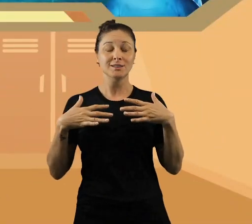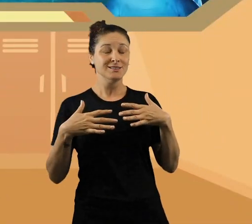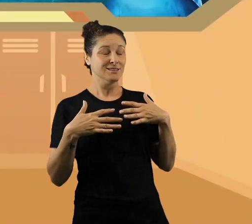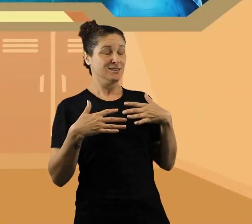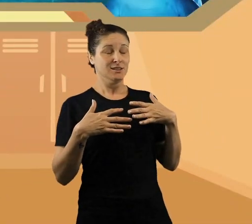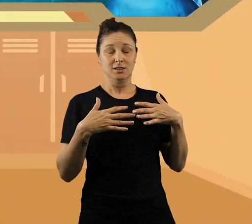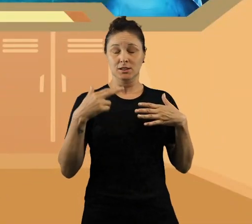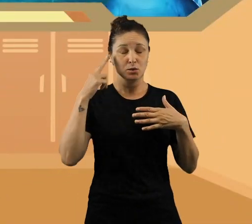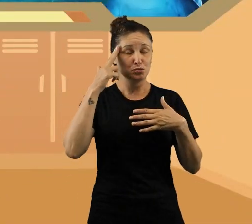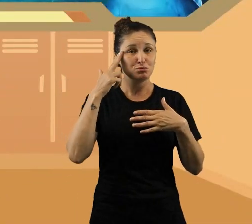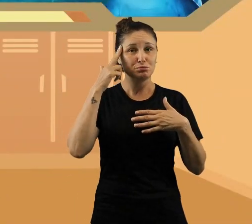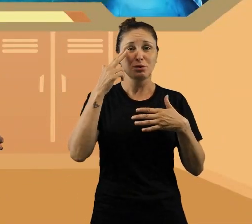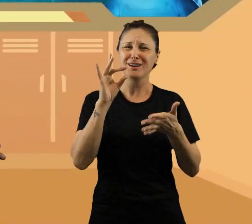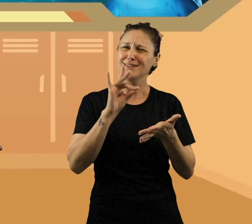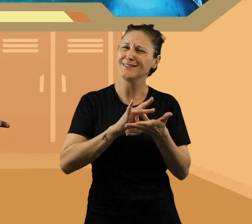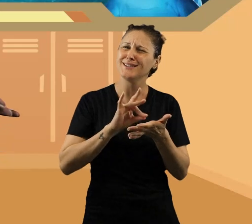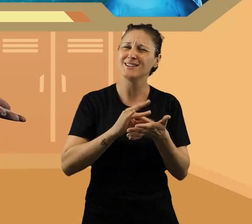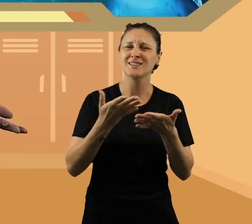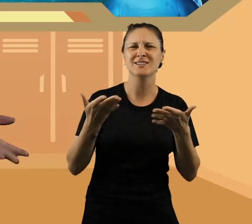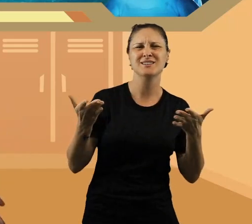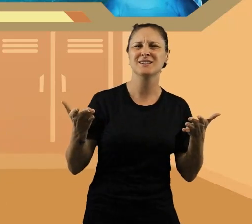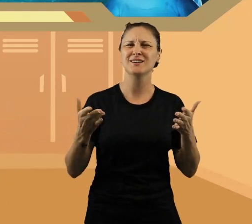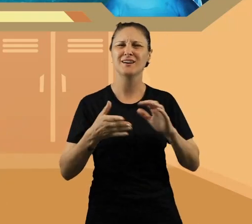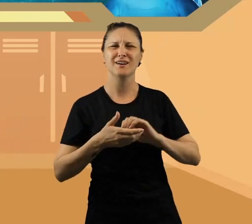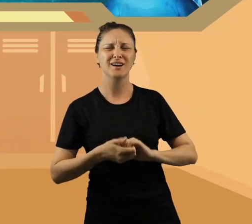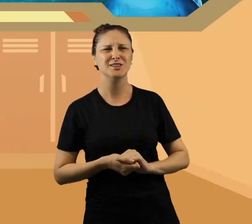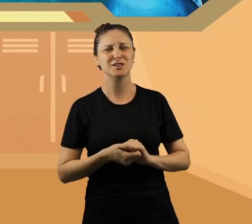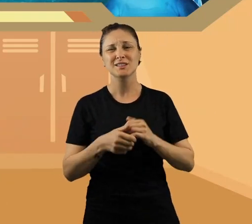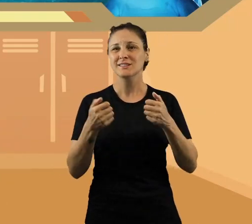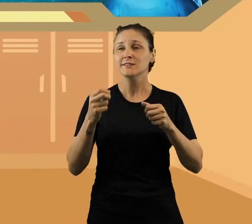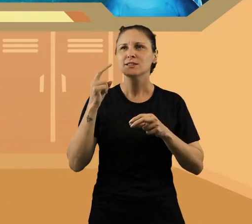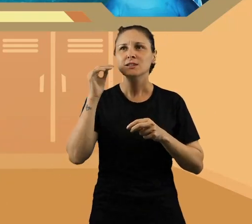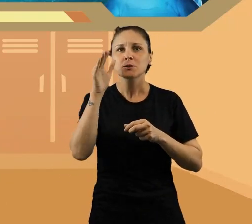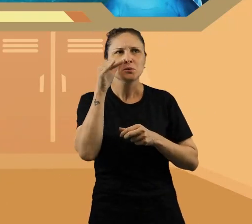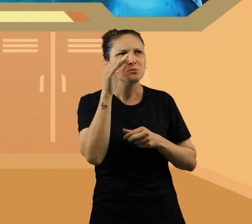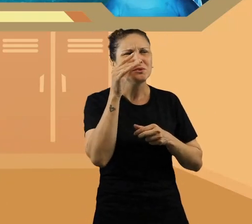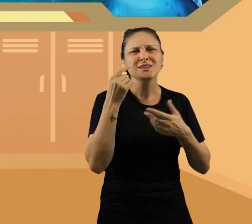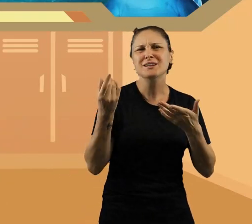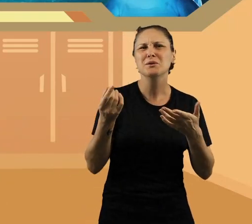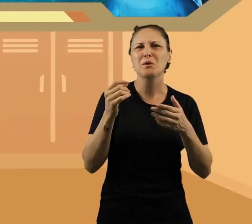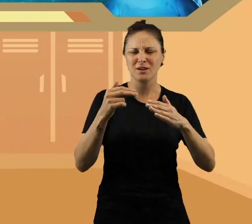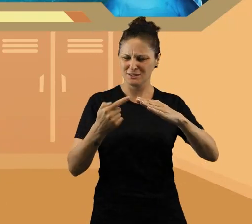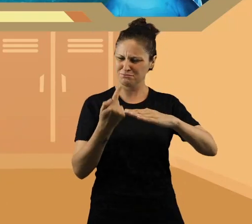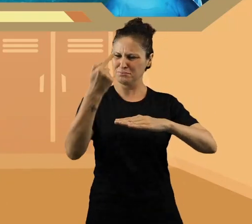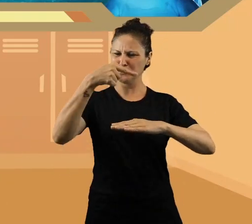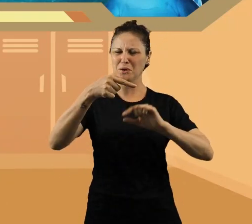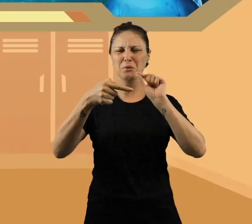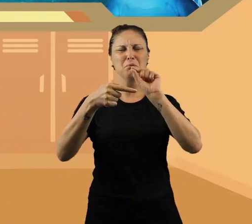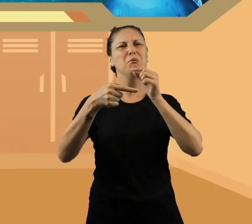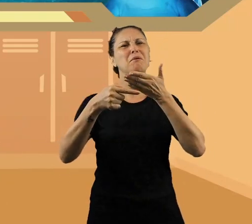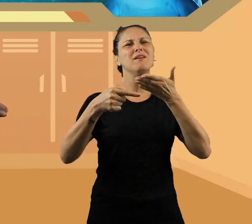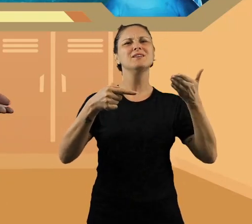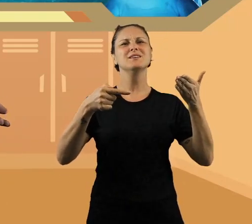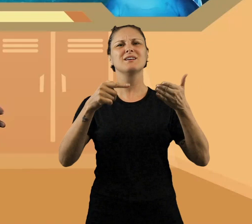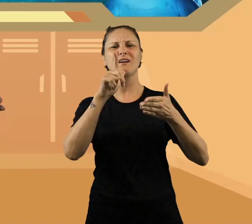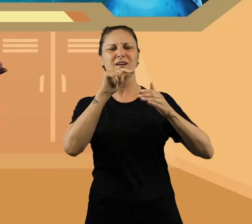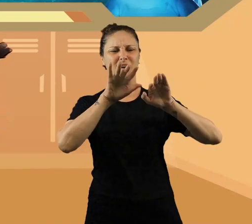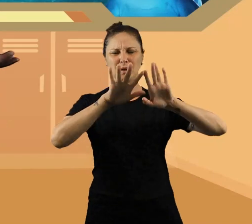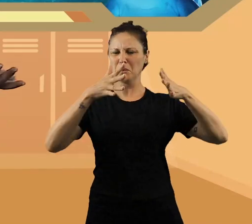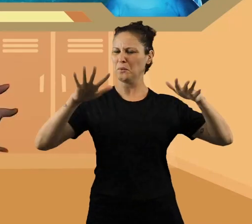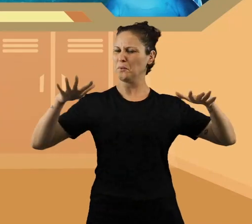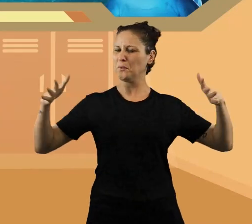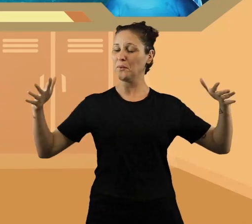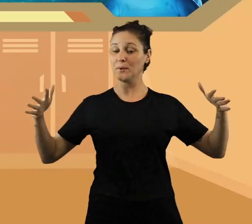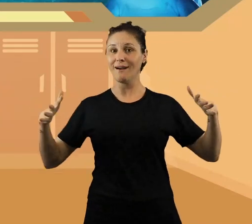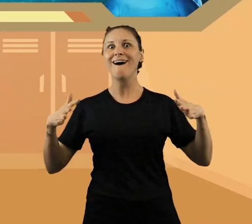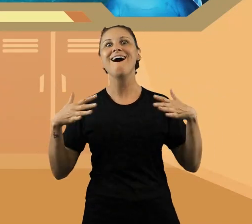impressionada, sabe? Esse sonho parecia muito real. E por causa dele, eu fiquei fascinada pelos golfinhos